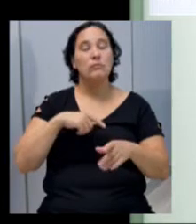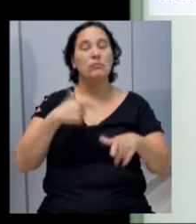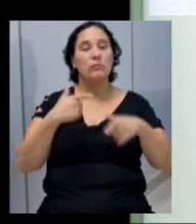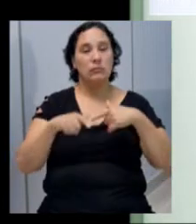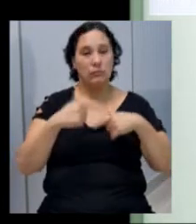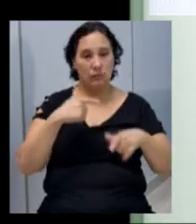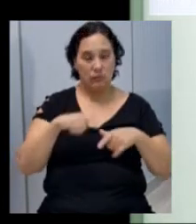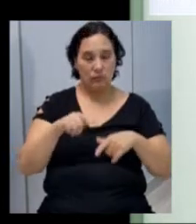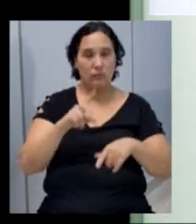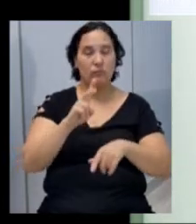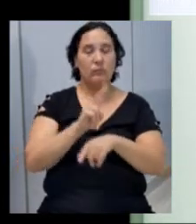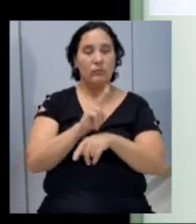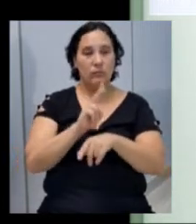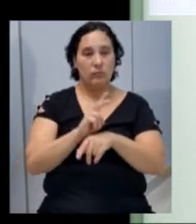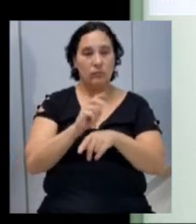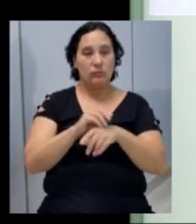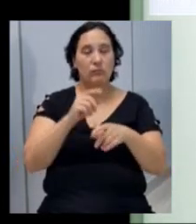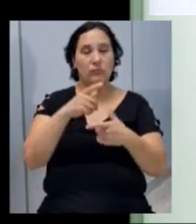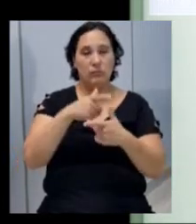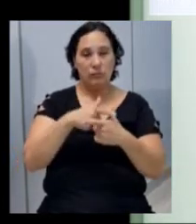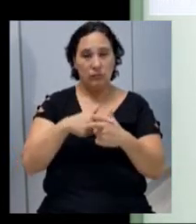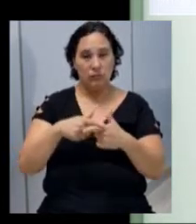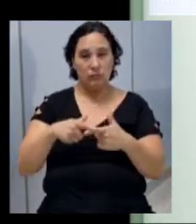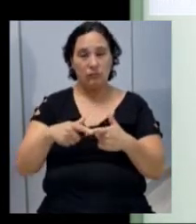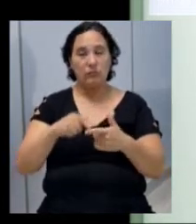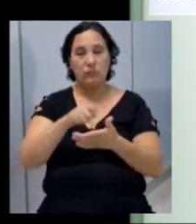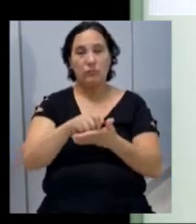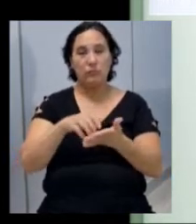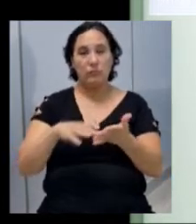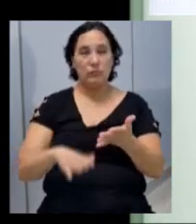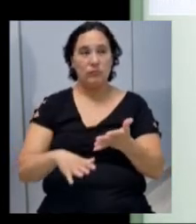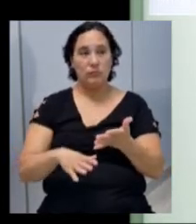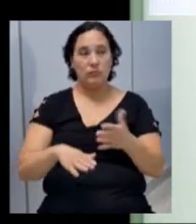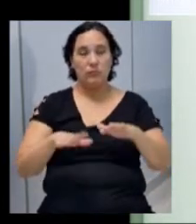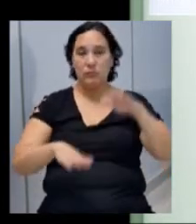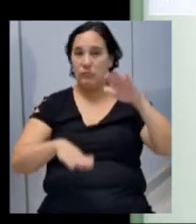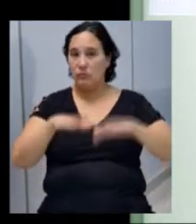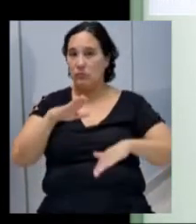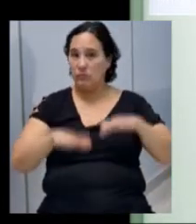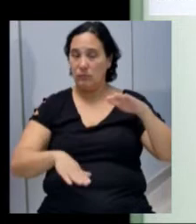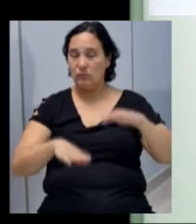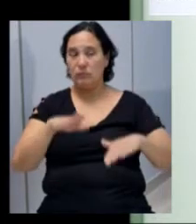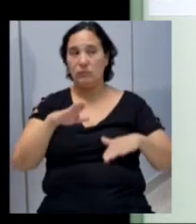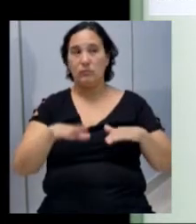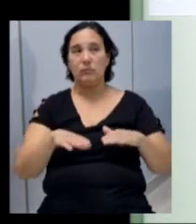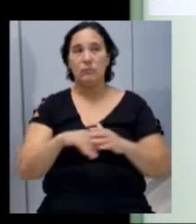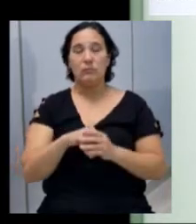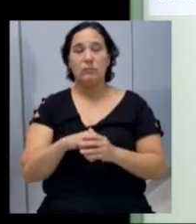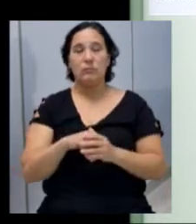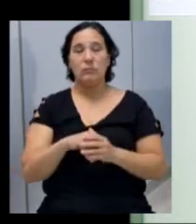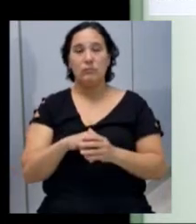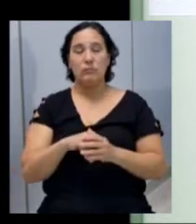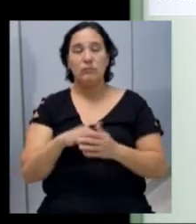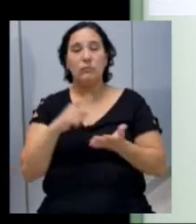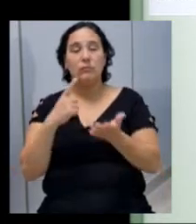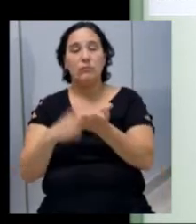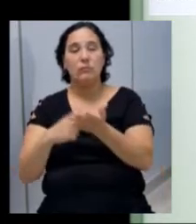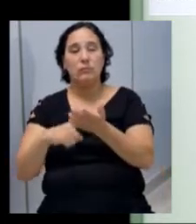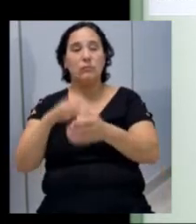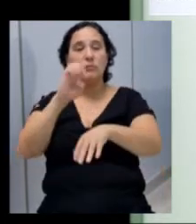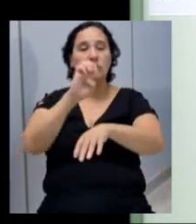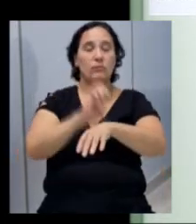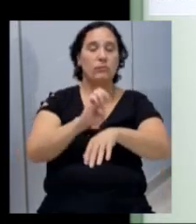Fundo e são divididas as atividades conforme os pisos da União e do Estado,